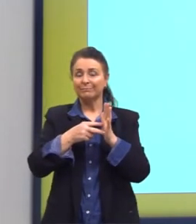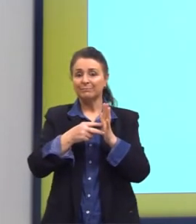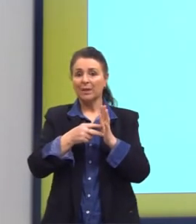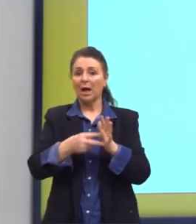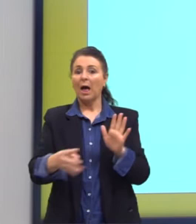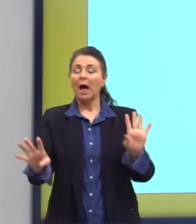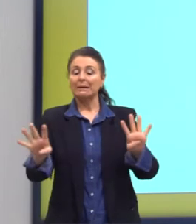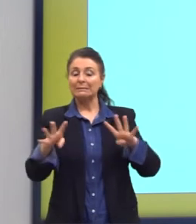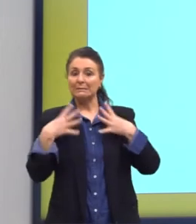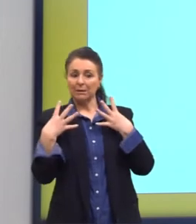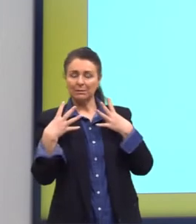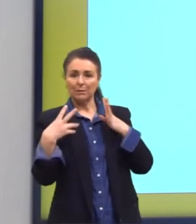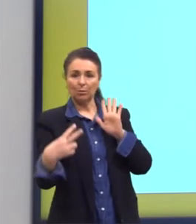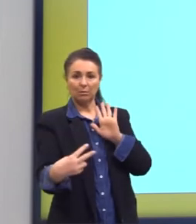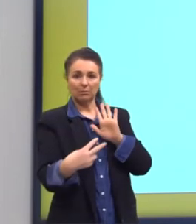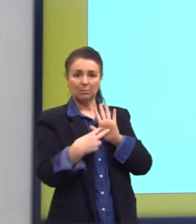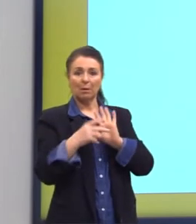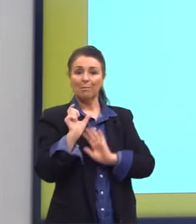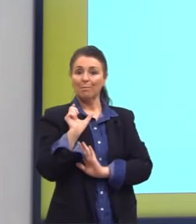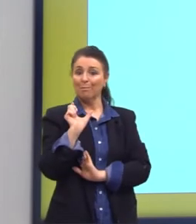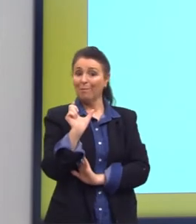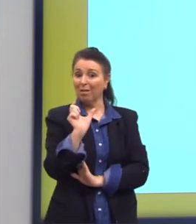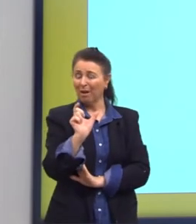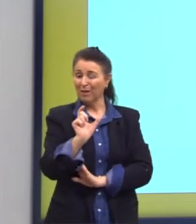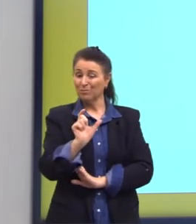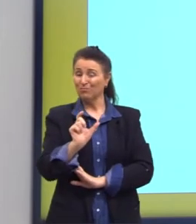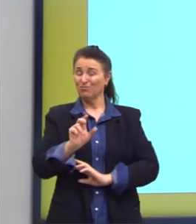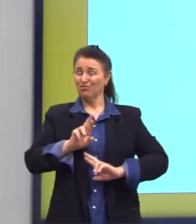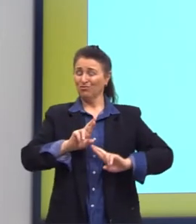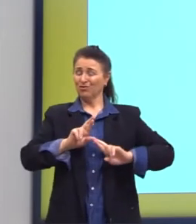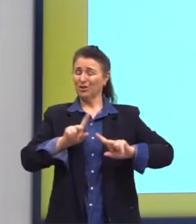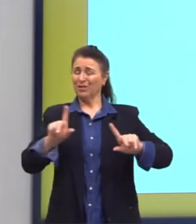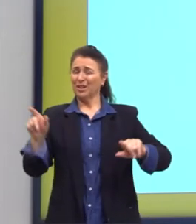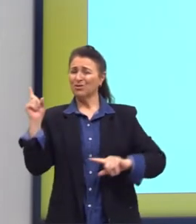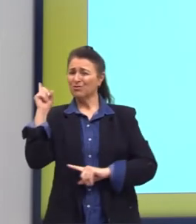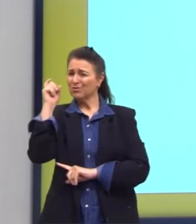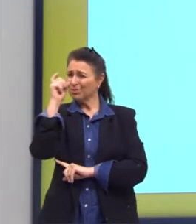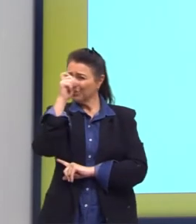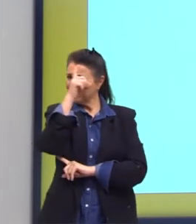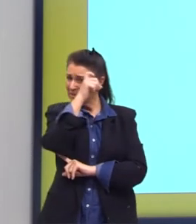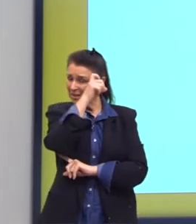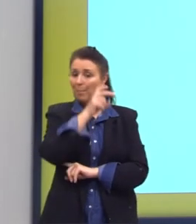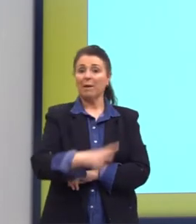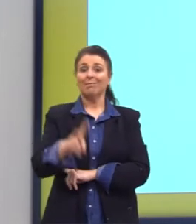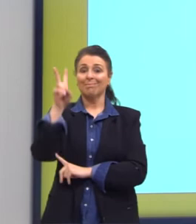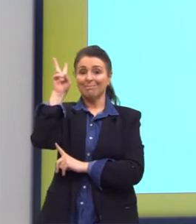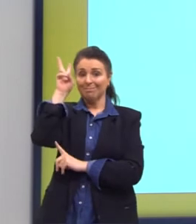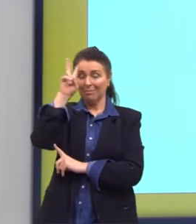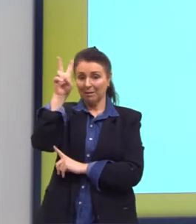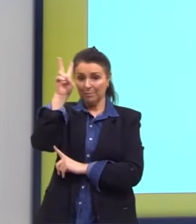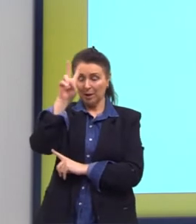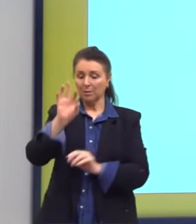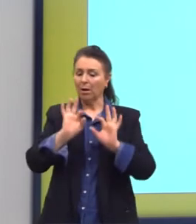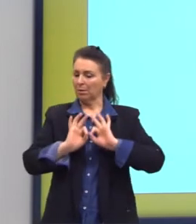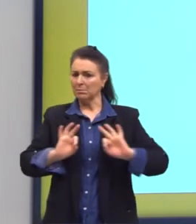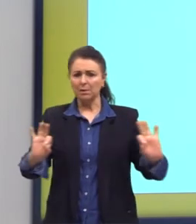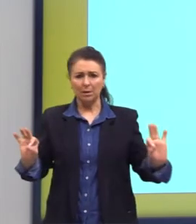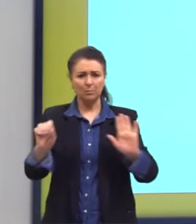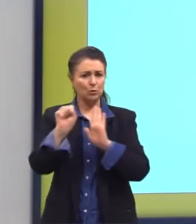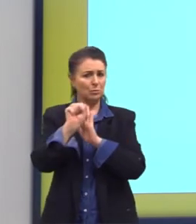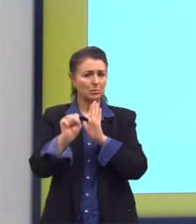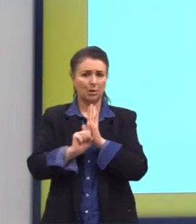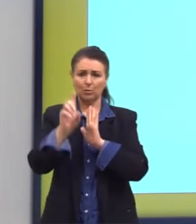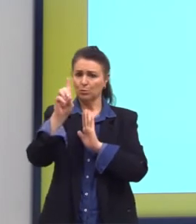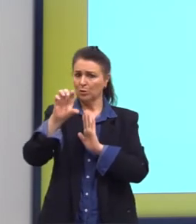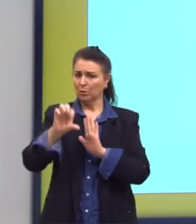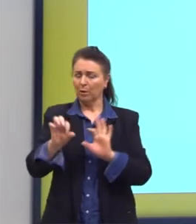Prestem atenção que nós temos aqui palavras bastante difíceis, mas lembrem que isso era o simples lá do século XIX.